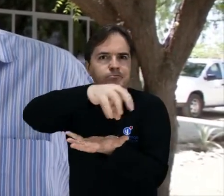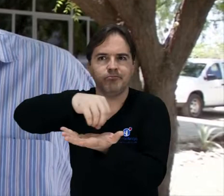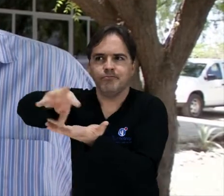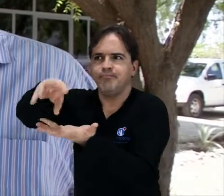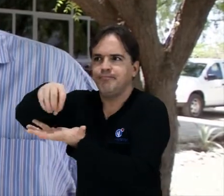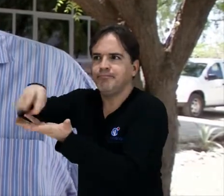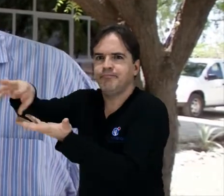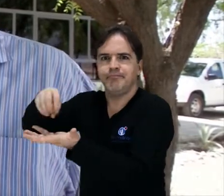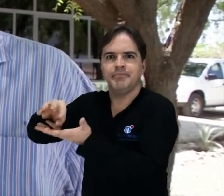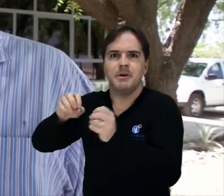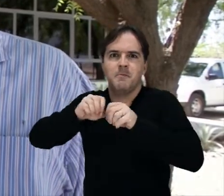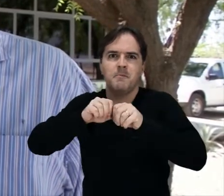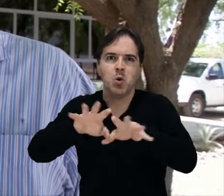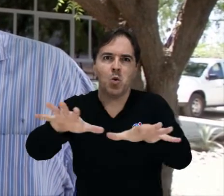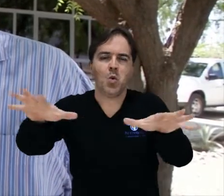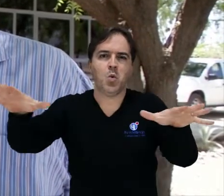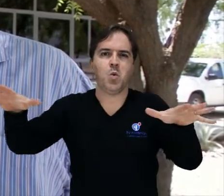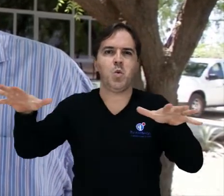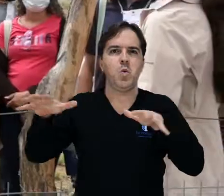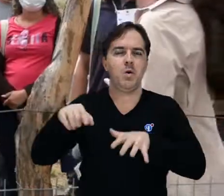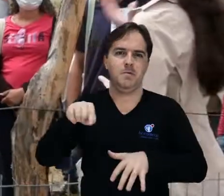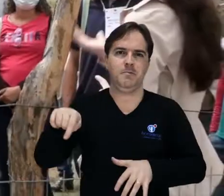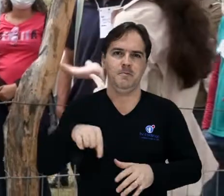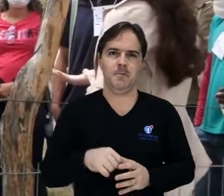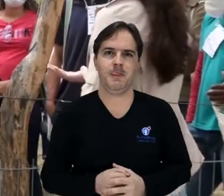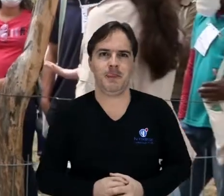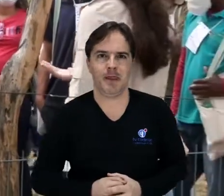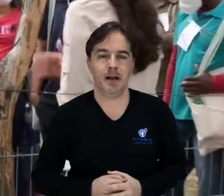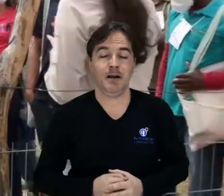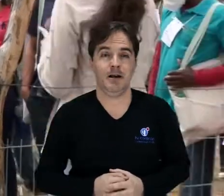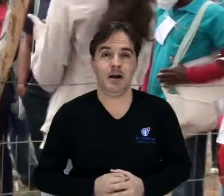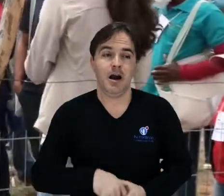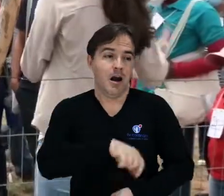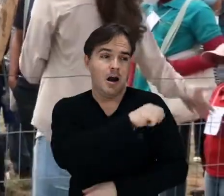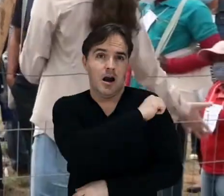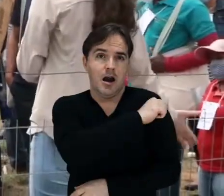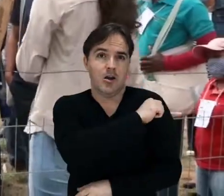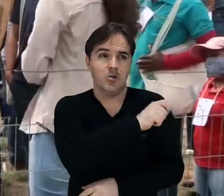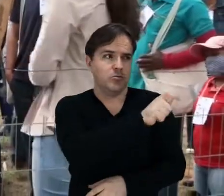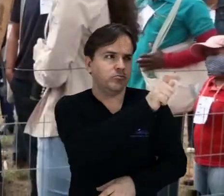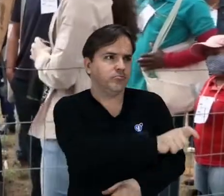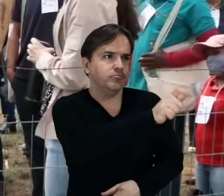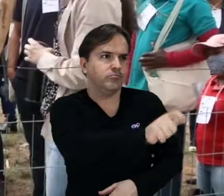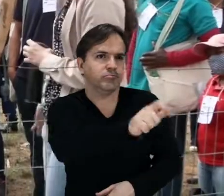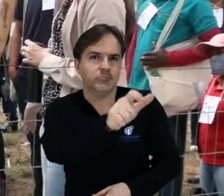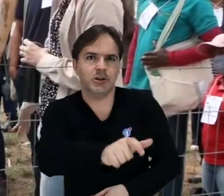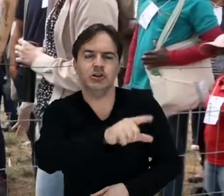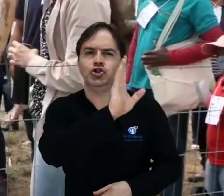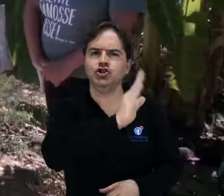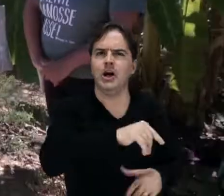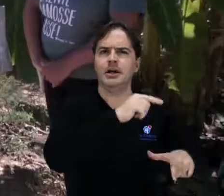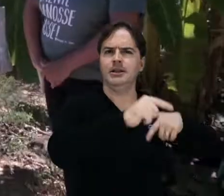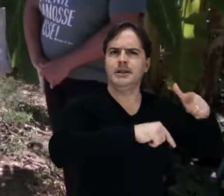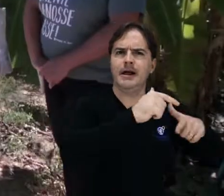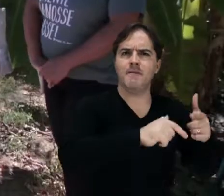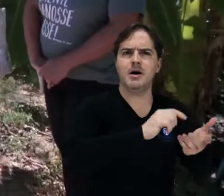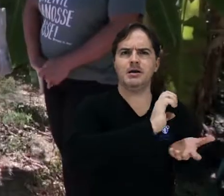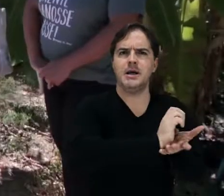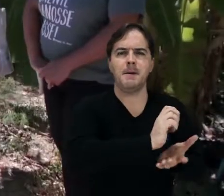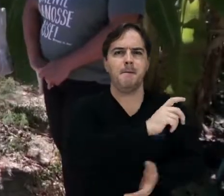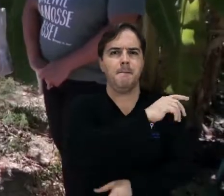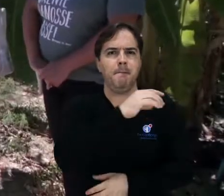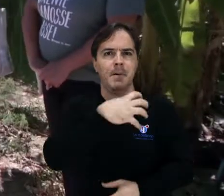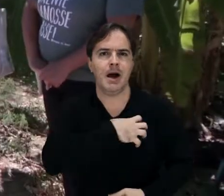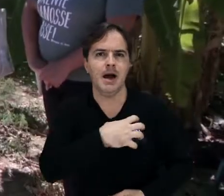produzidos e gerados por esse projeto. Todos os alunos são pessoas que já atuam nos estados da Bahia, Alagoas,